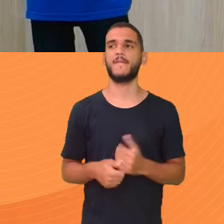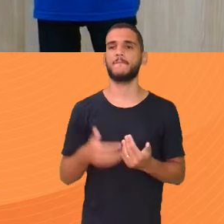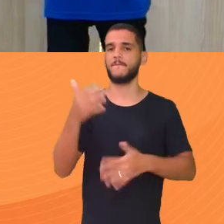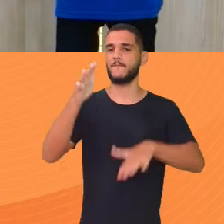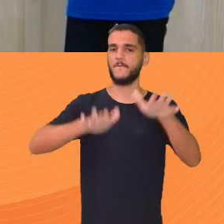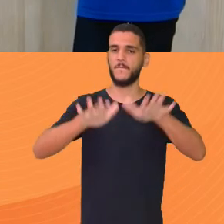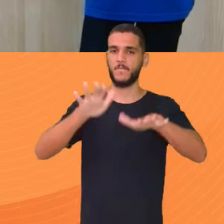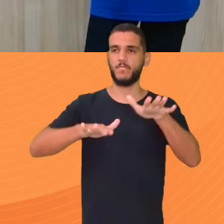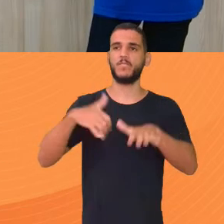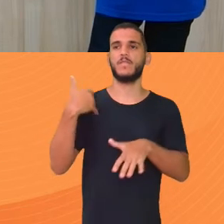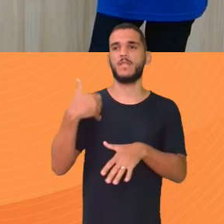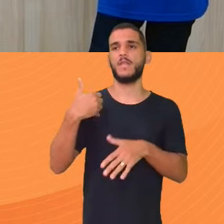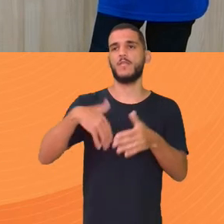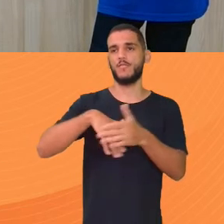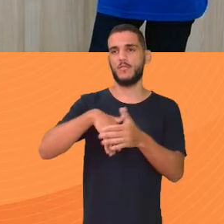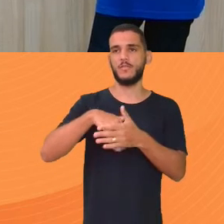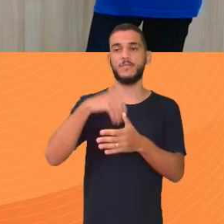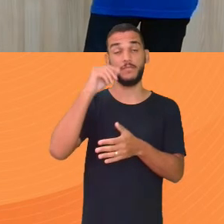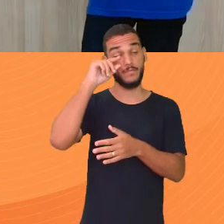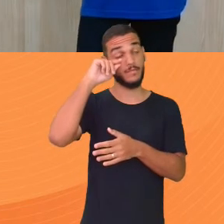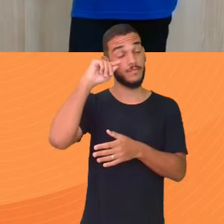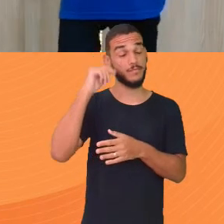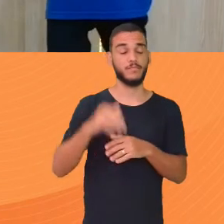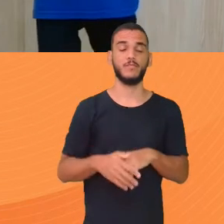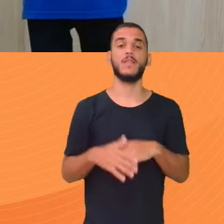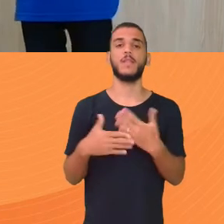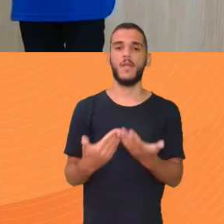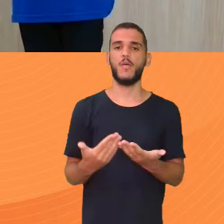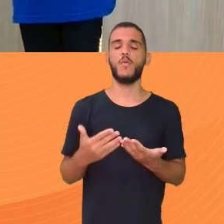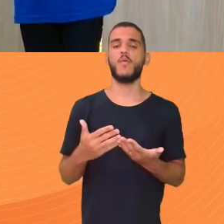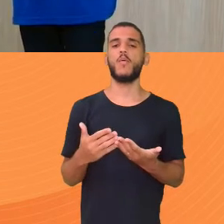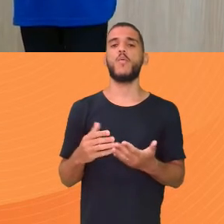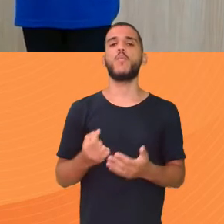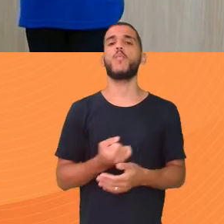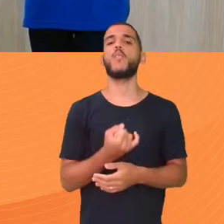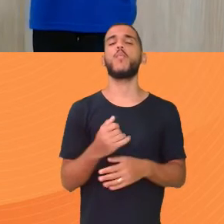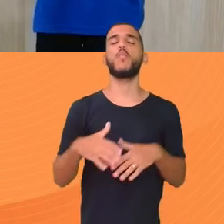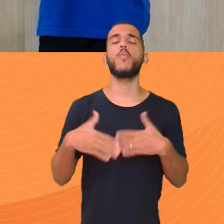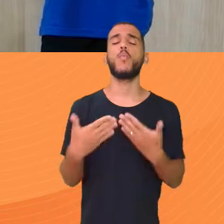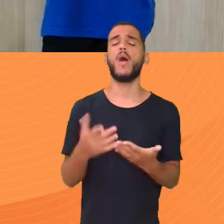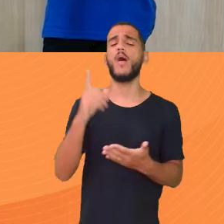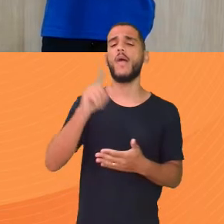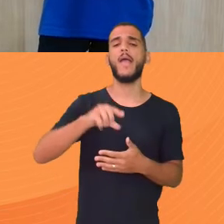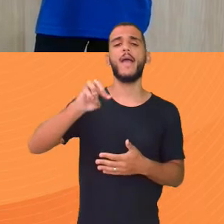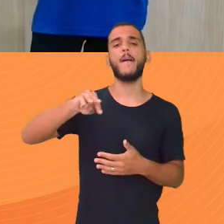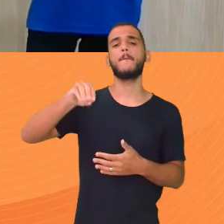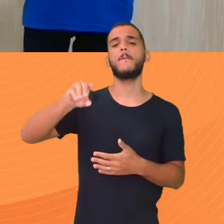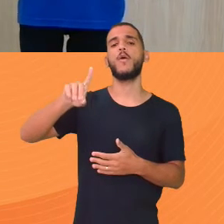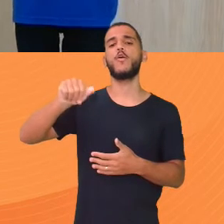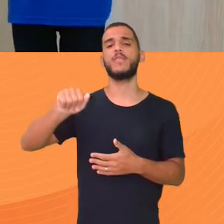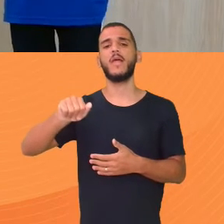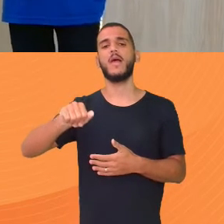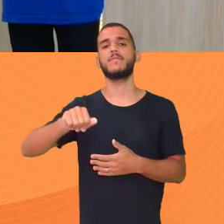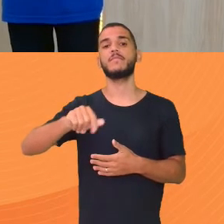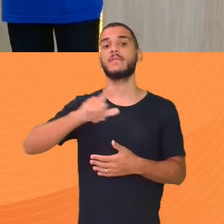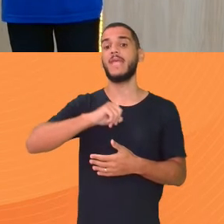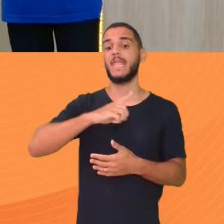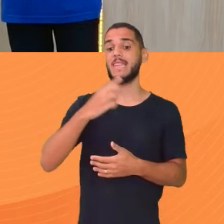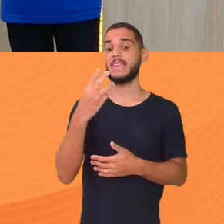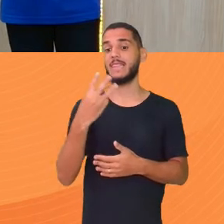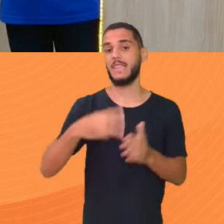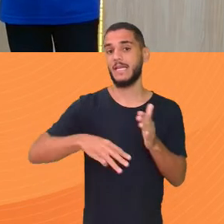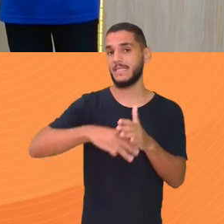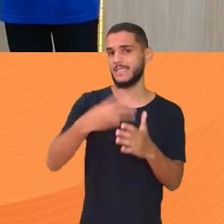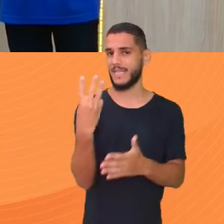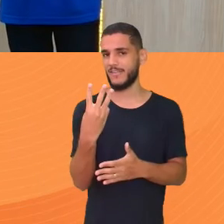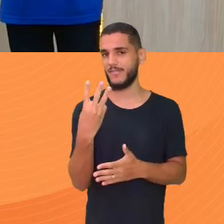média de idade de jogadores Não dá para saber Mas se eu quiser saber qual é a moda A moda É o que mais se repete Se repetiu 3 vezes o